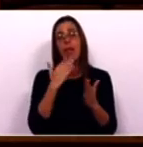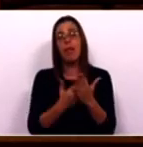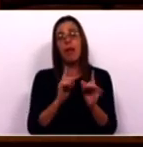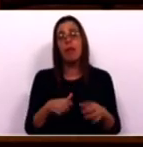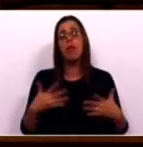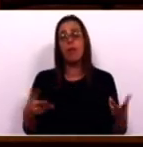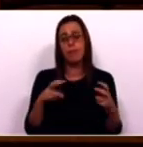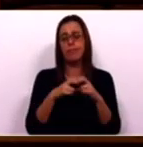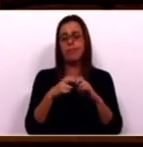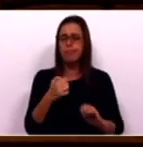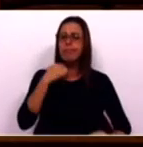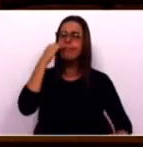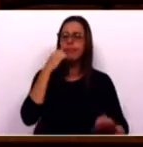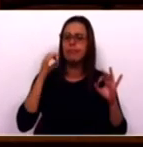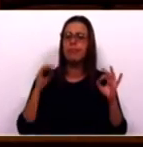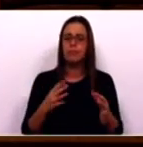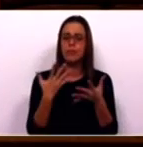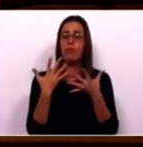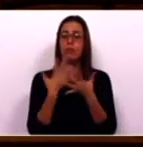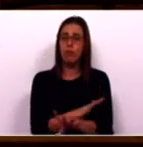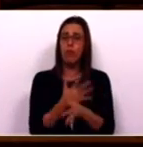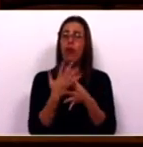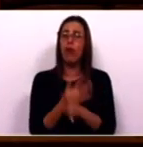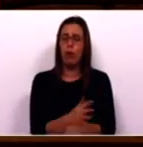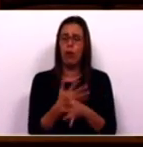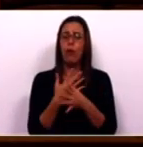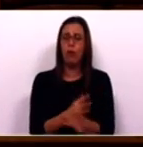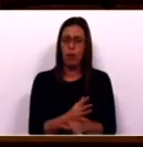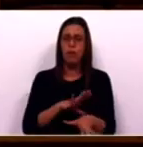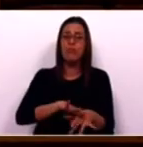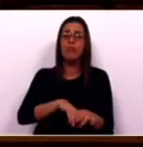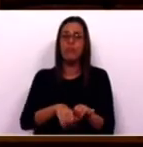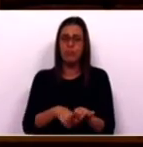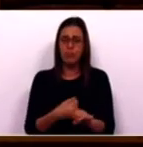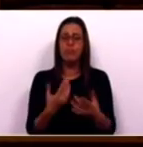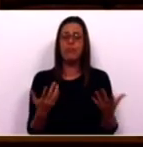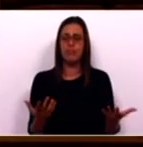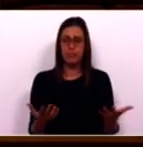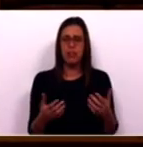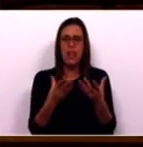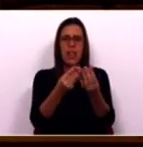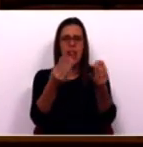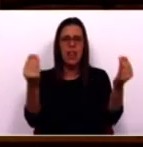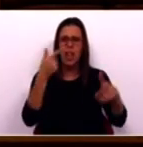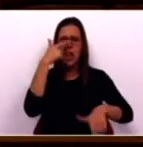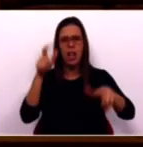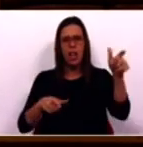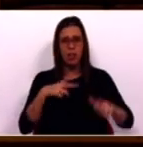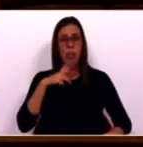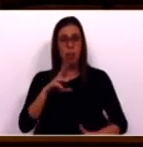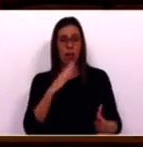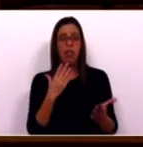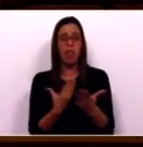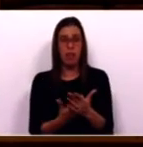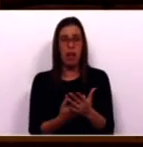para o problema gravíssimo dos fogos florestais, que para além da tragédia que têm constituído para tanta gente e para o país,